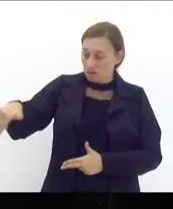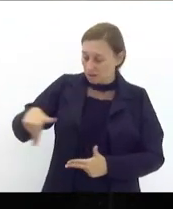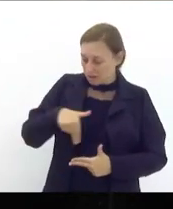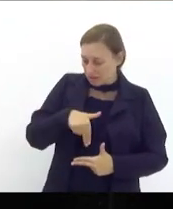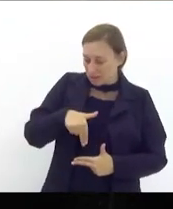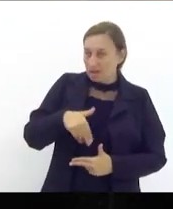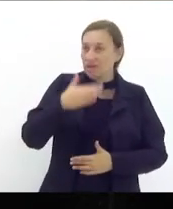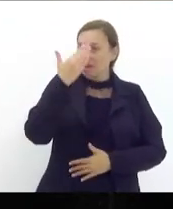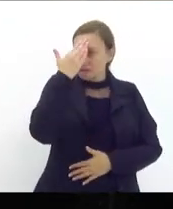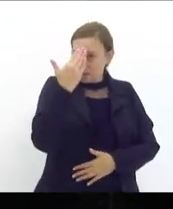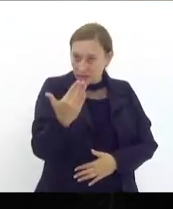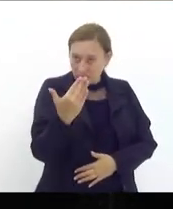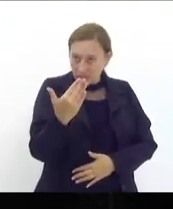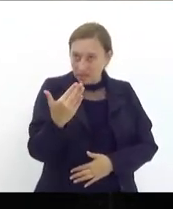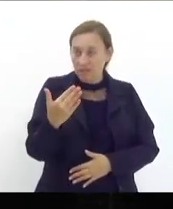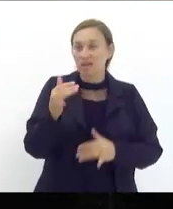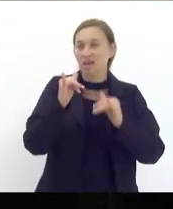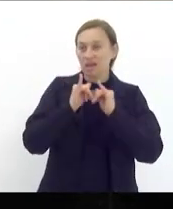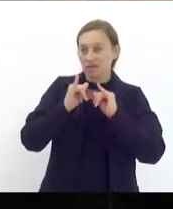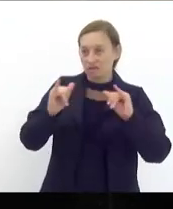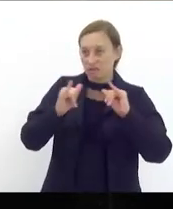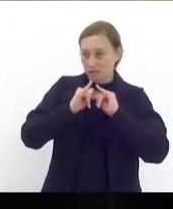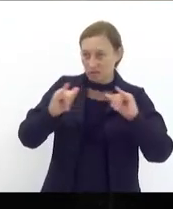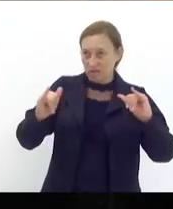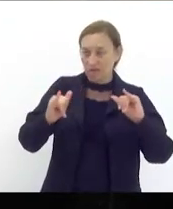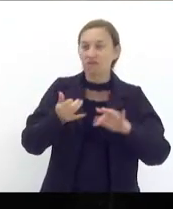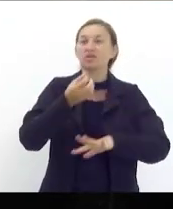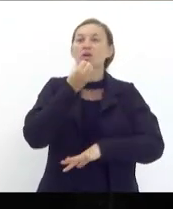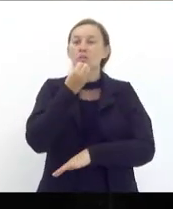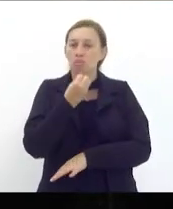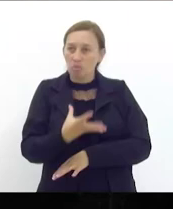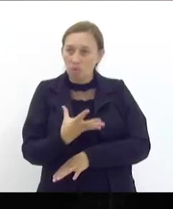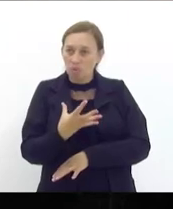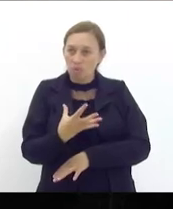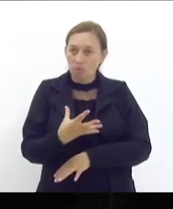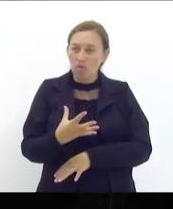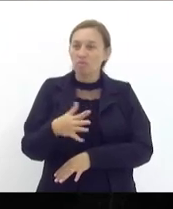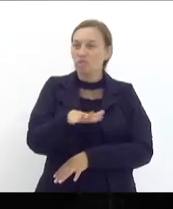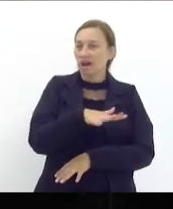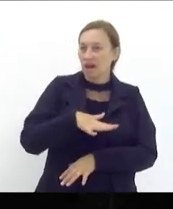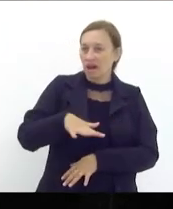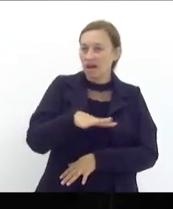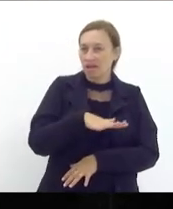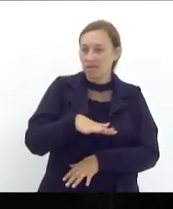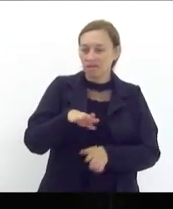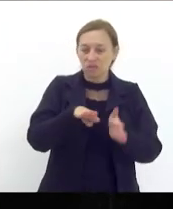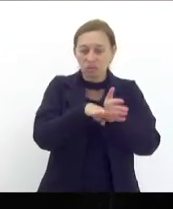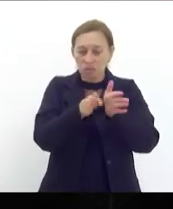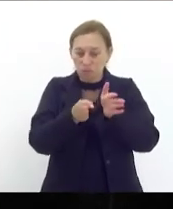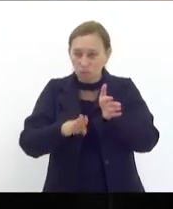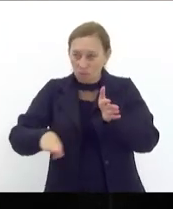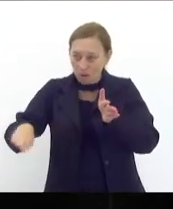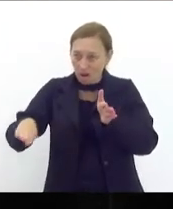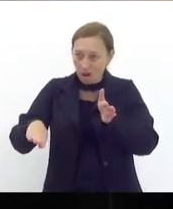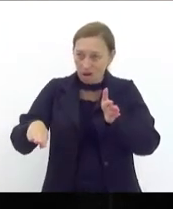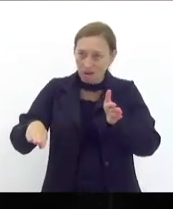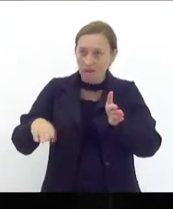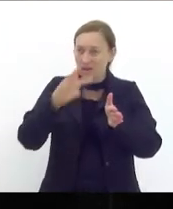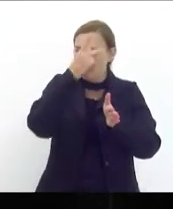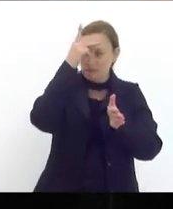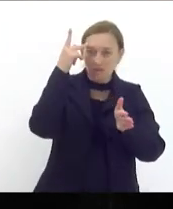para agradecer e dar notícias essa boa notícia para o setor marítimo e para aqueles